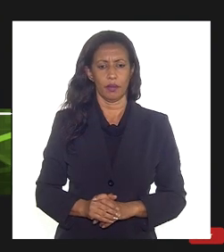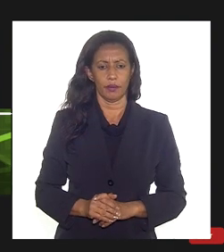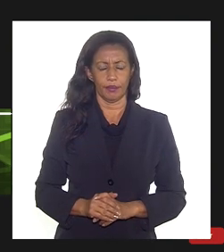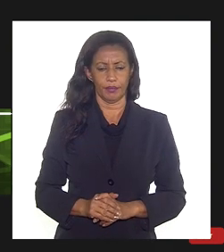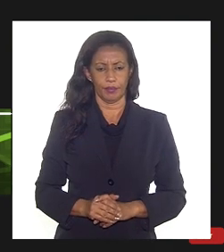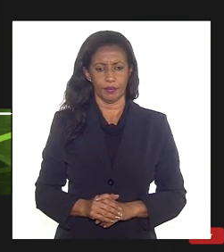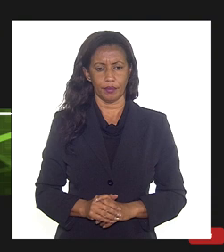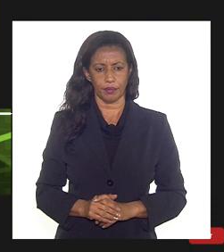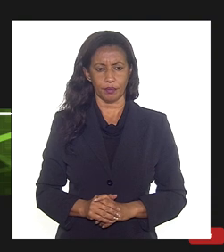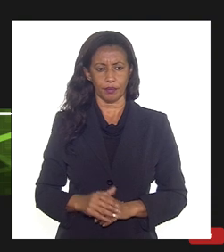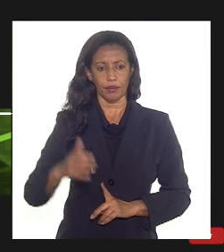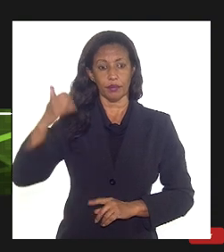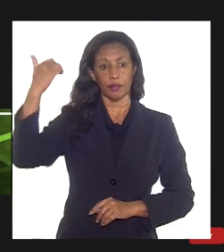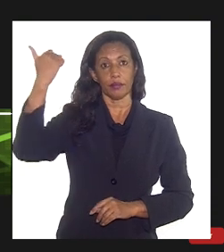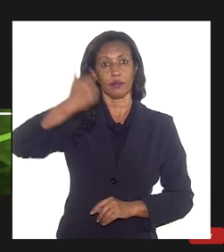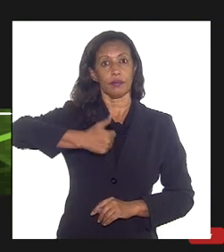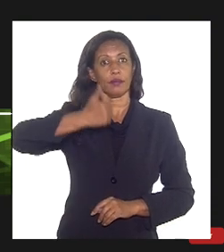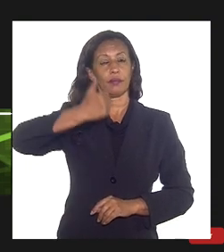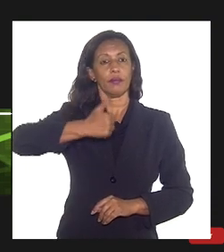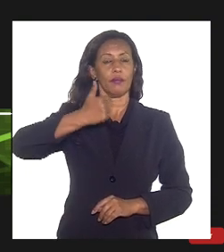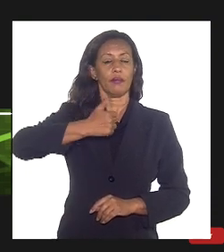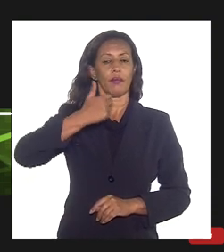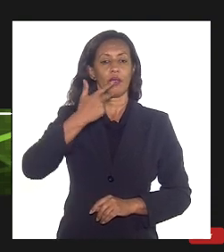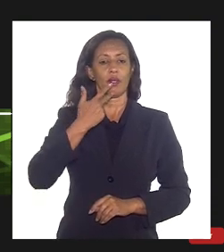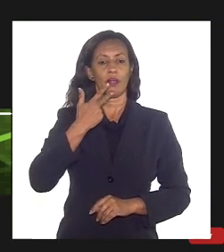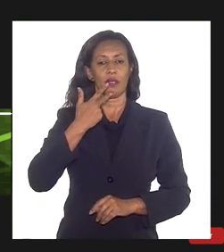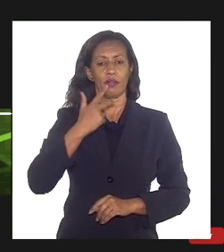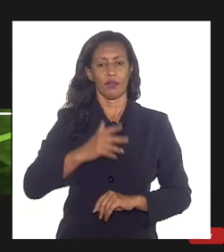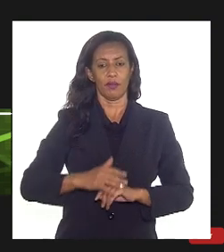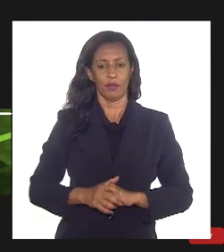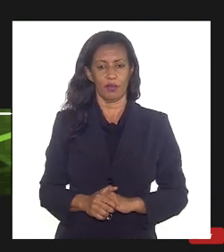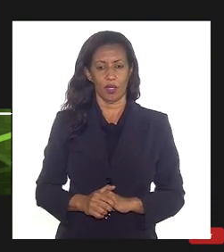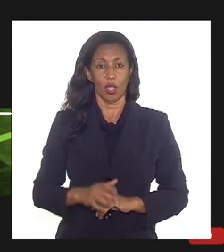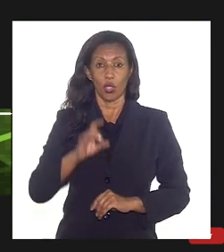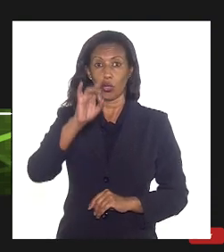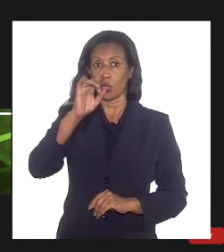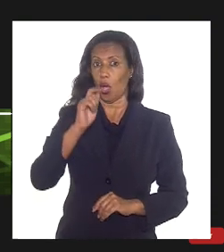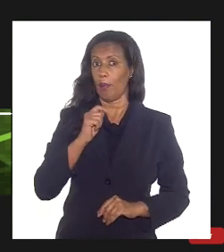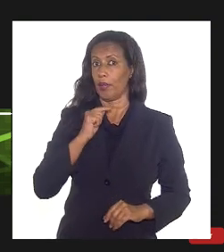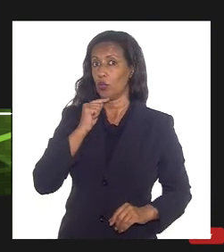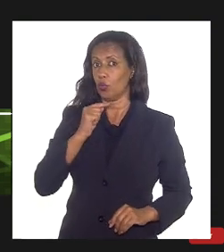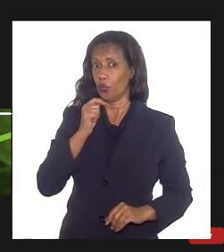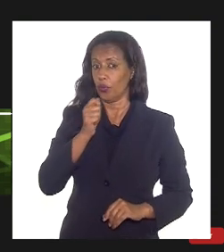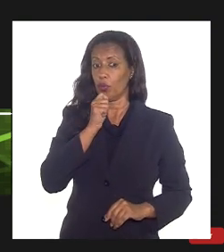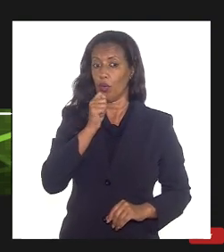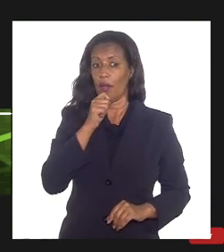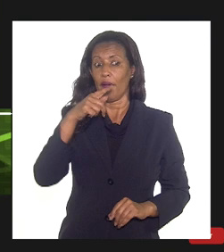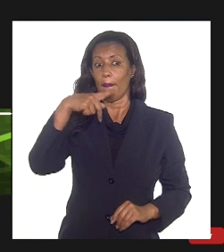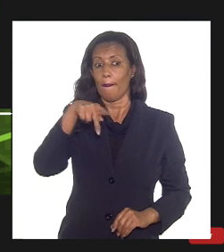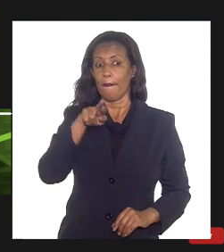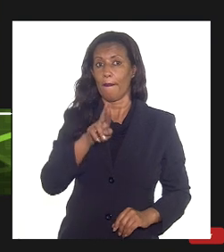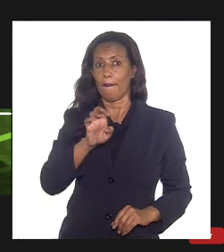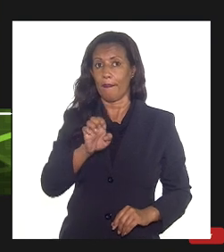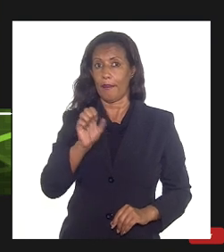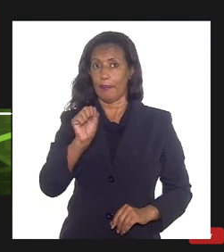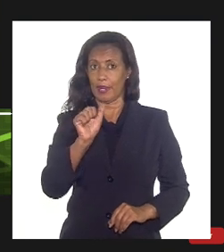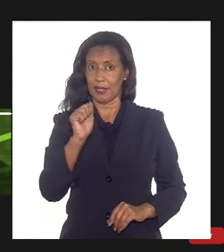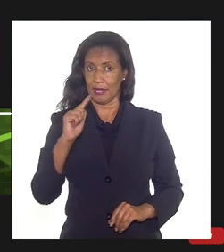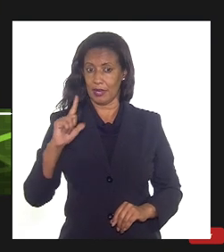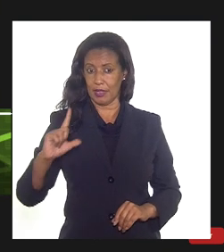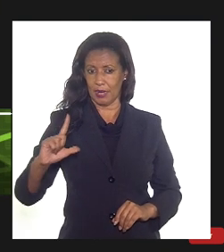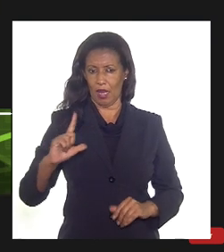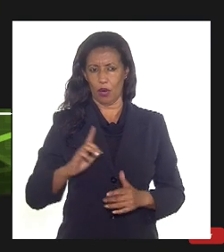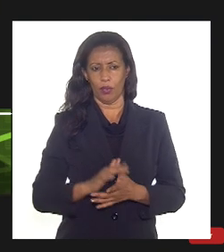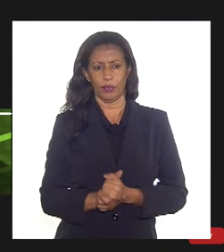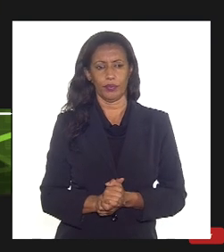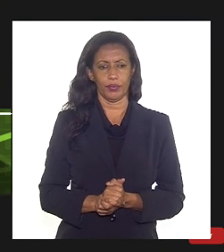bom primeiro fala um pouquinho do só dar um um overview ali do do pré-sal isso fala